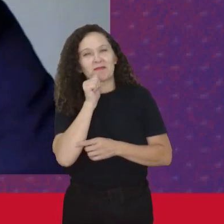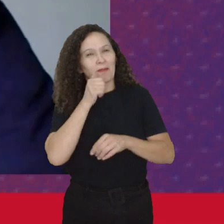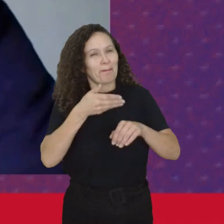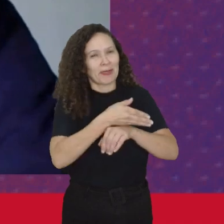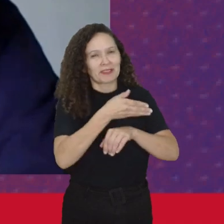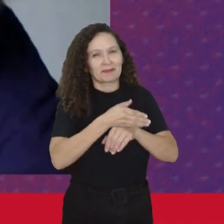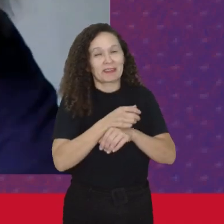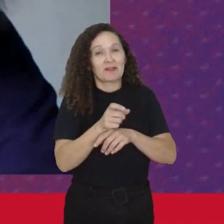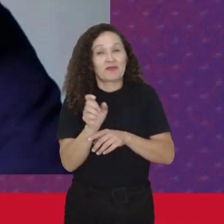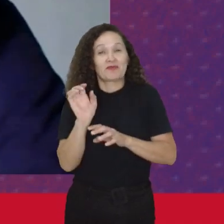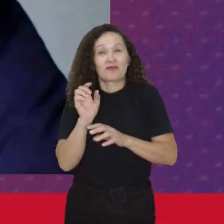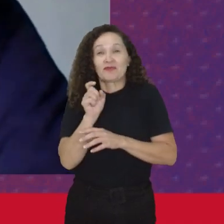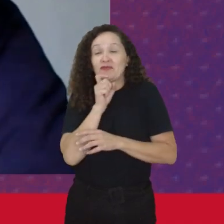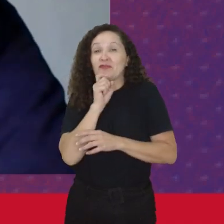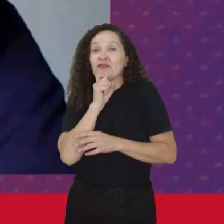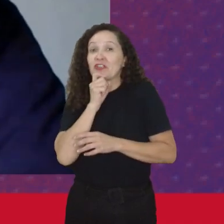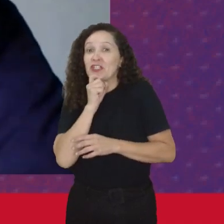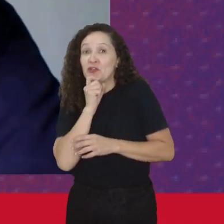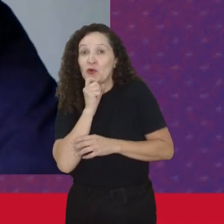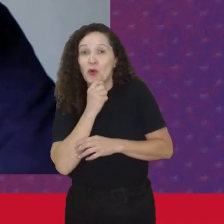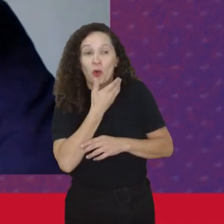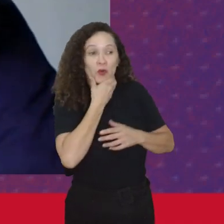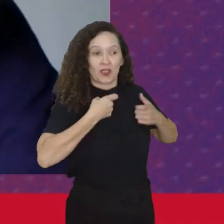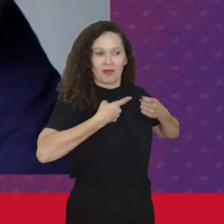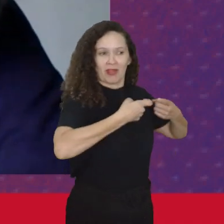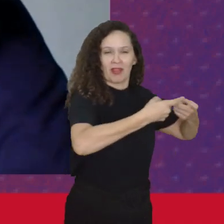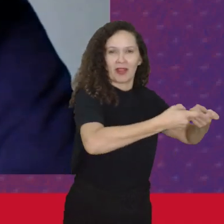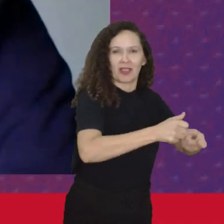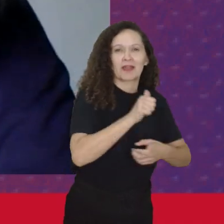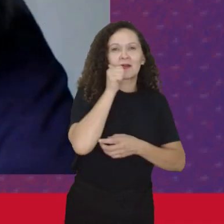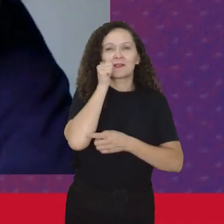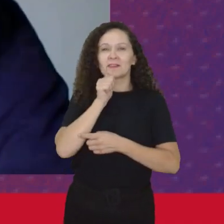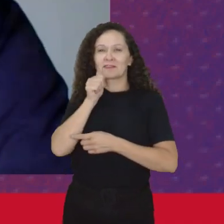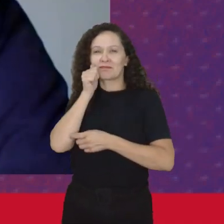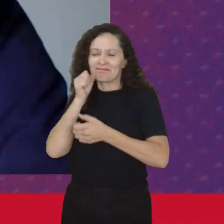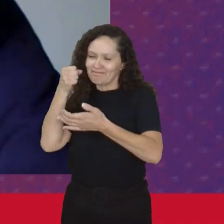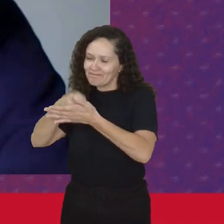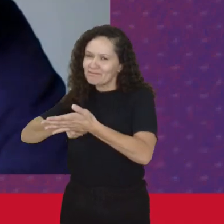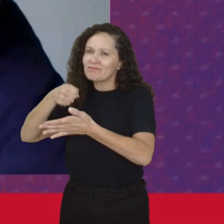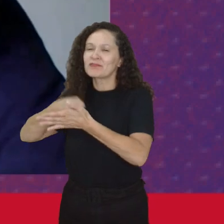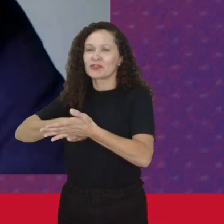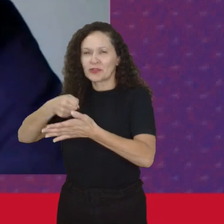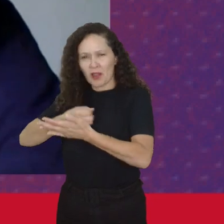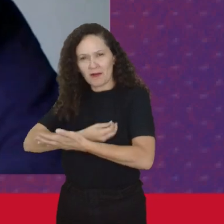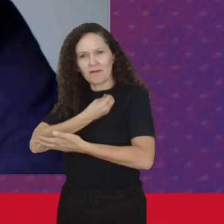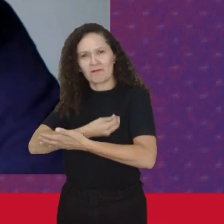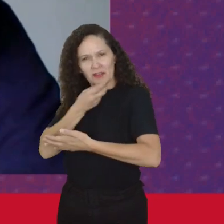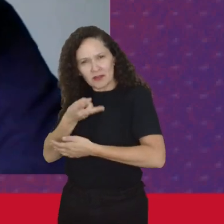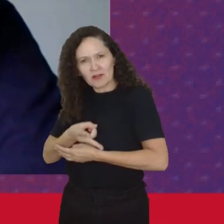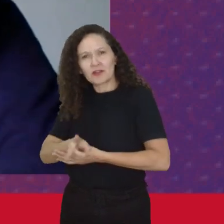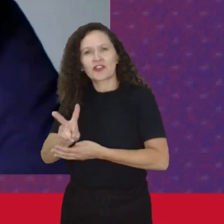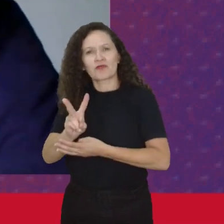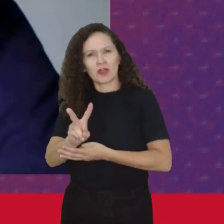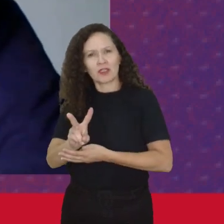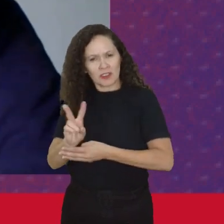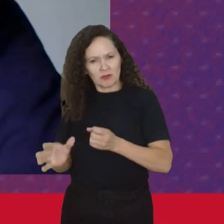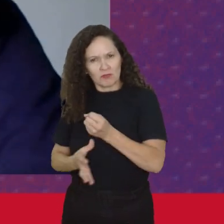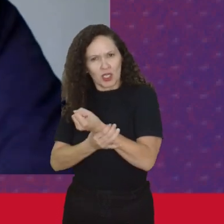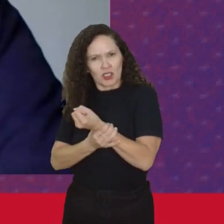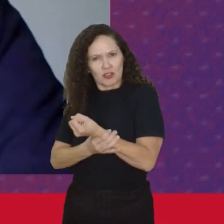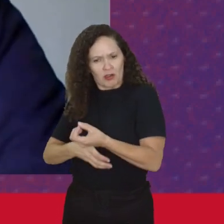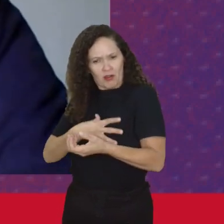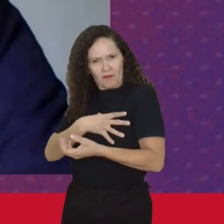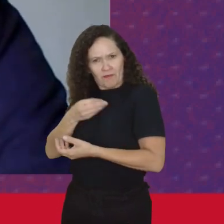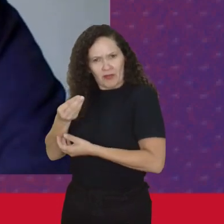inverno Os homens na guerra As mulheres Lutando para sobreviver E para garantir O pão para os seus